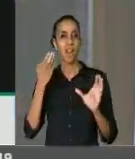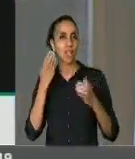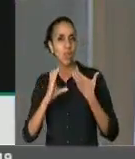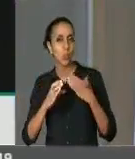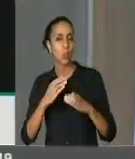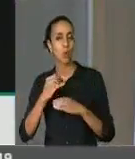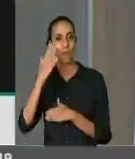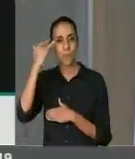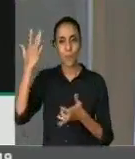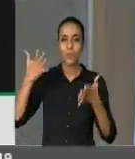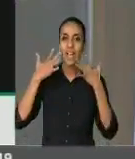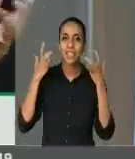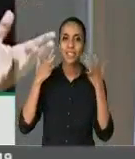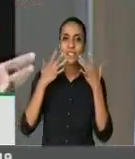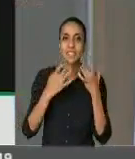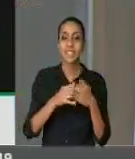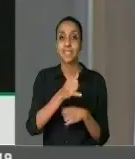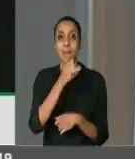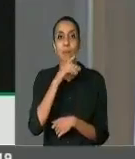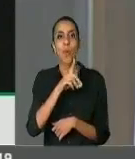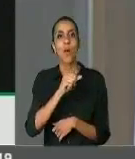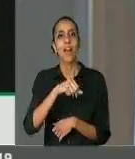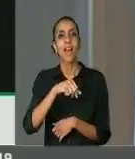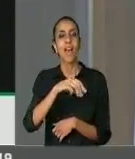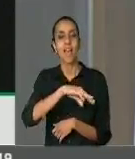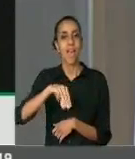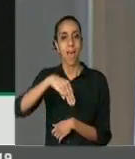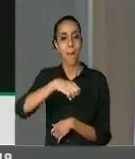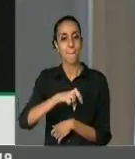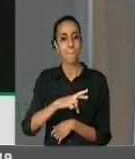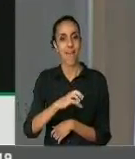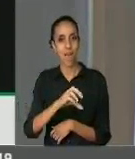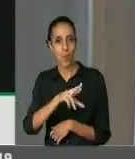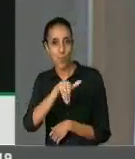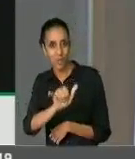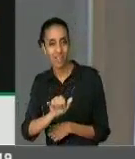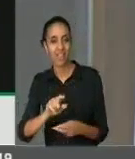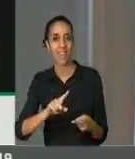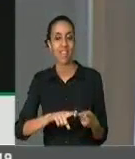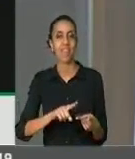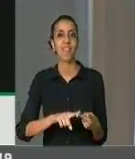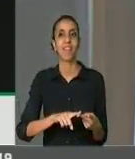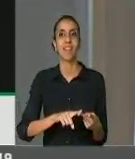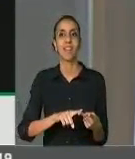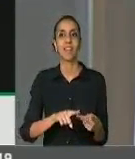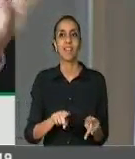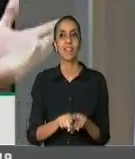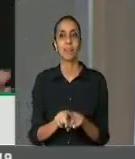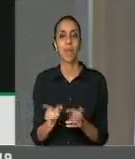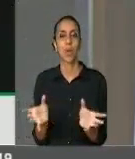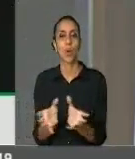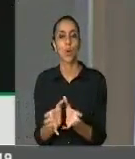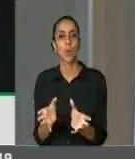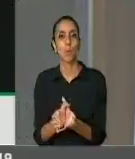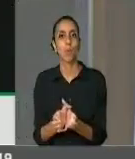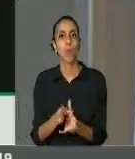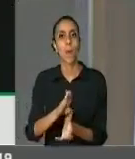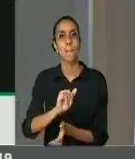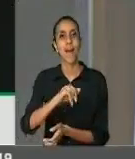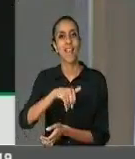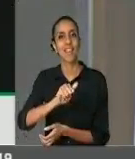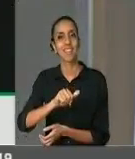expressão, como a Daniela Mercury, Margarete Menezes, a banda Baiana System,